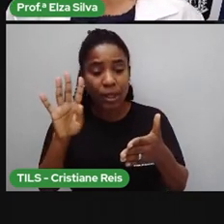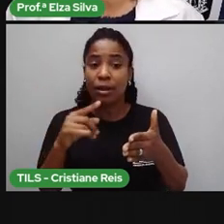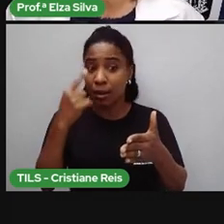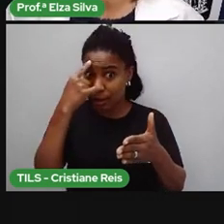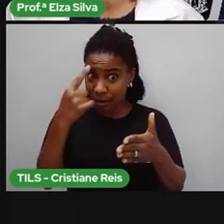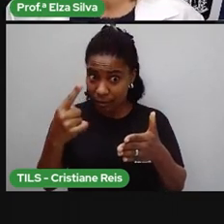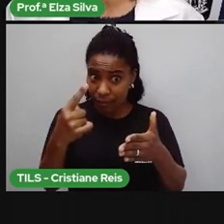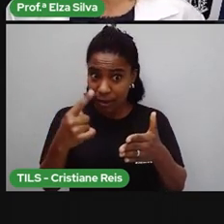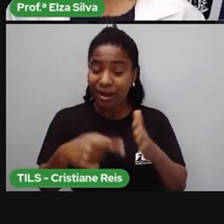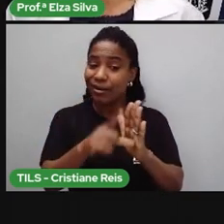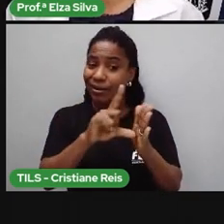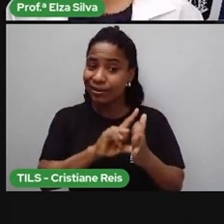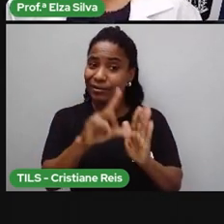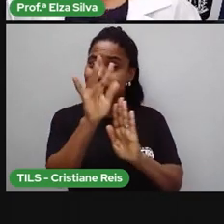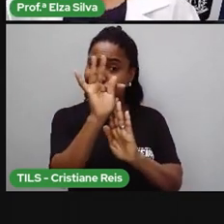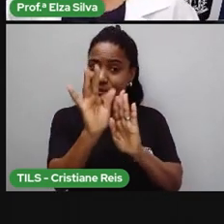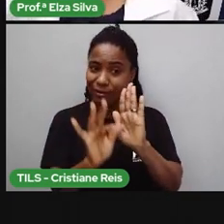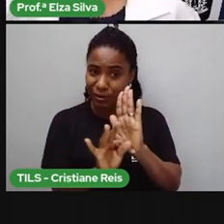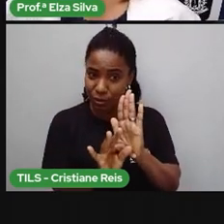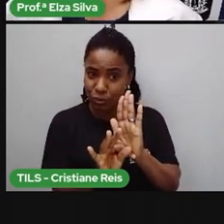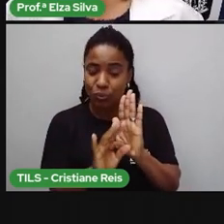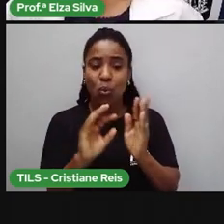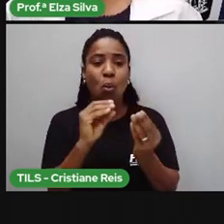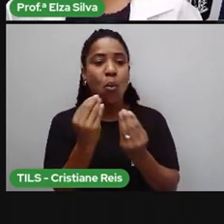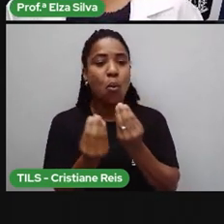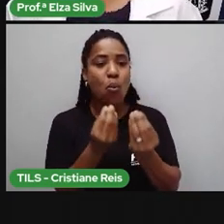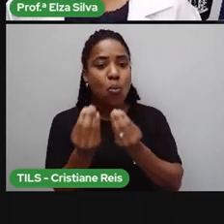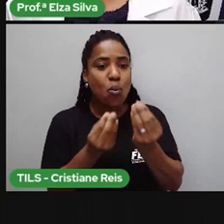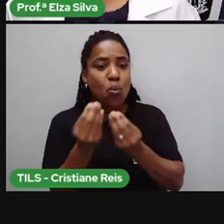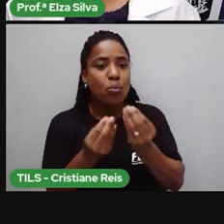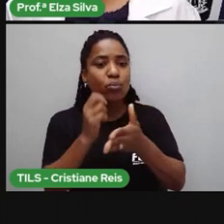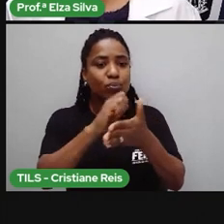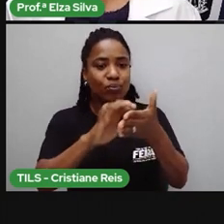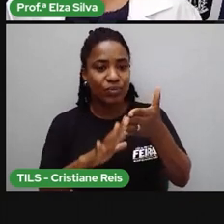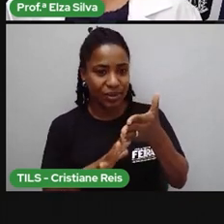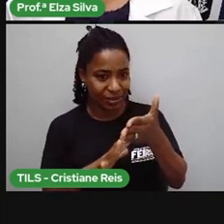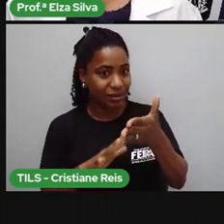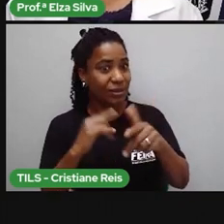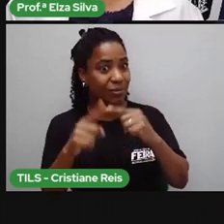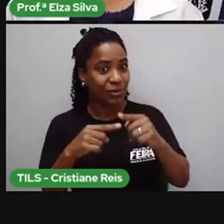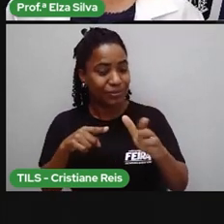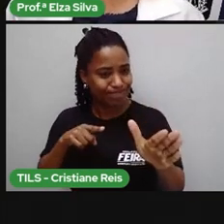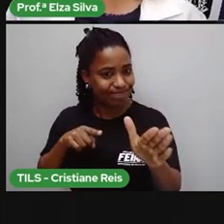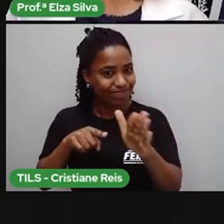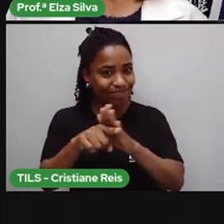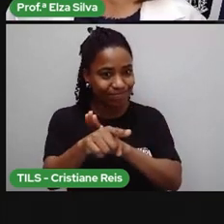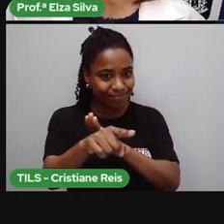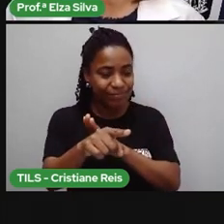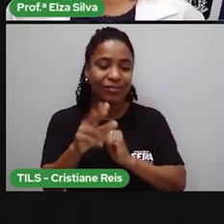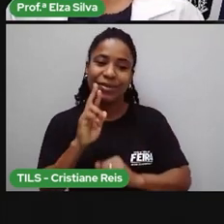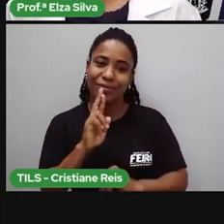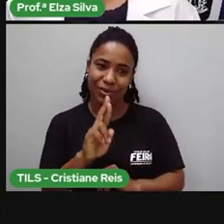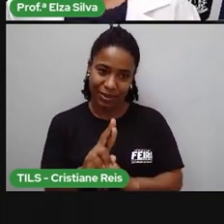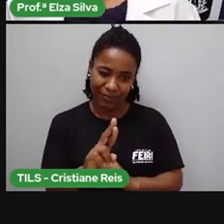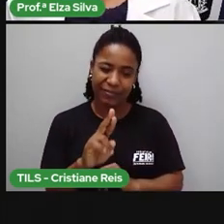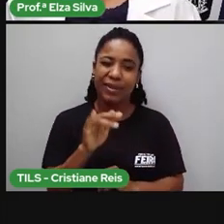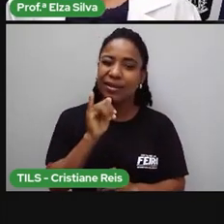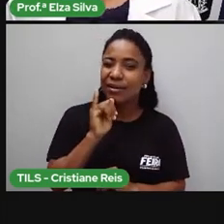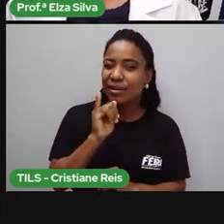comandos que estão acima da própria atividade. Aqueles comandos que dizem, por exemplo,